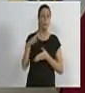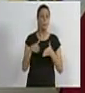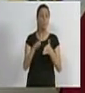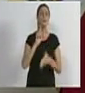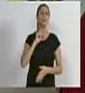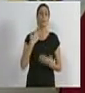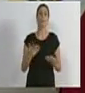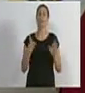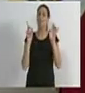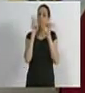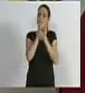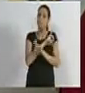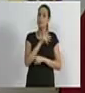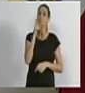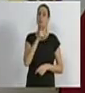de se tratar.